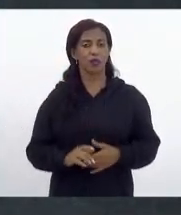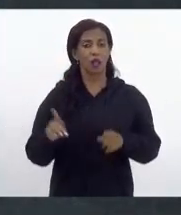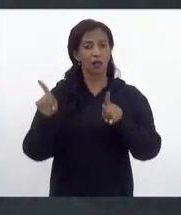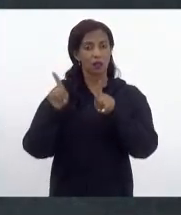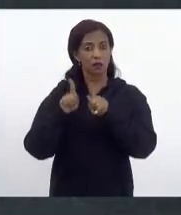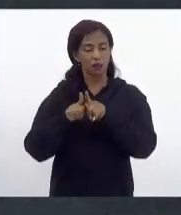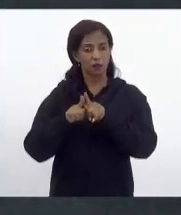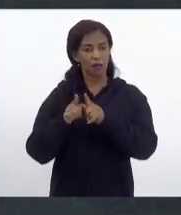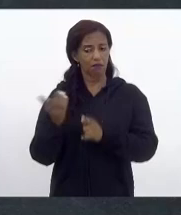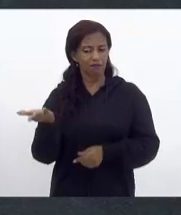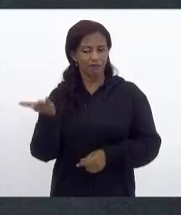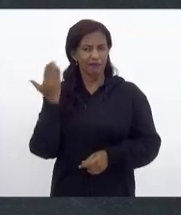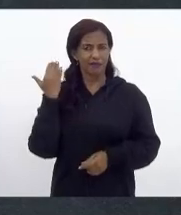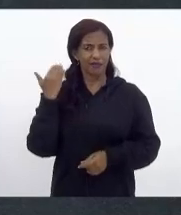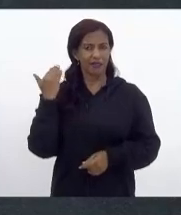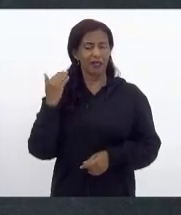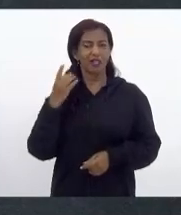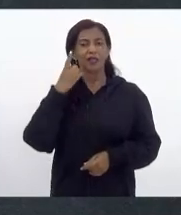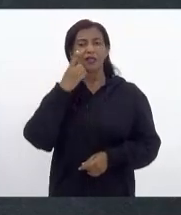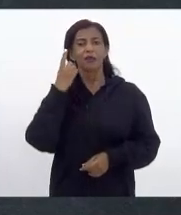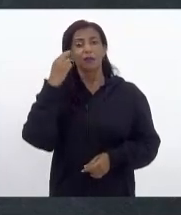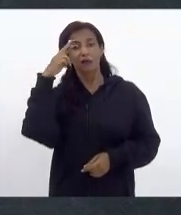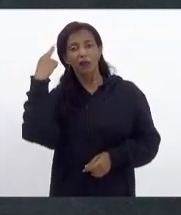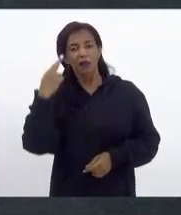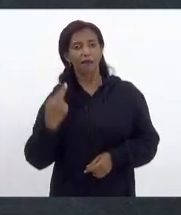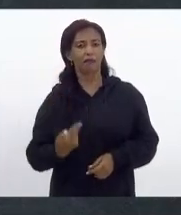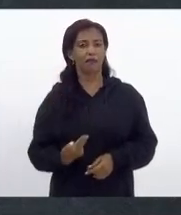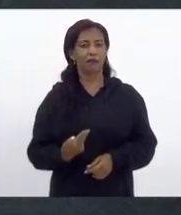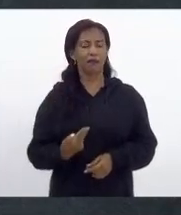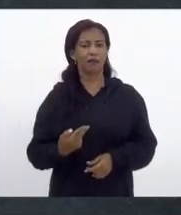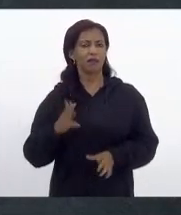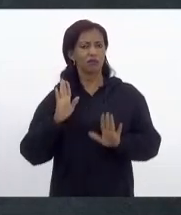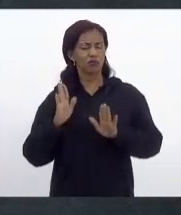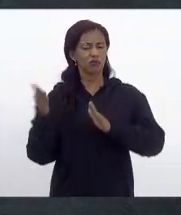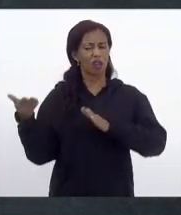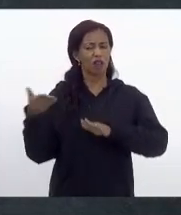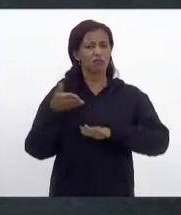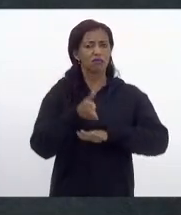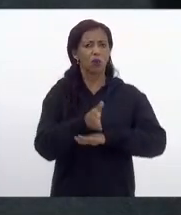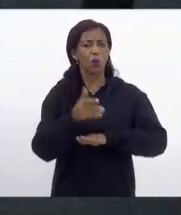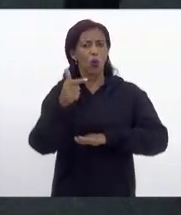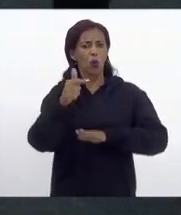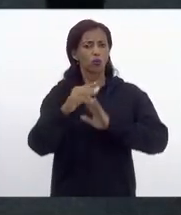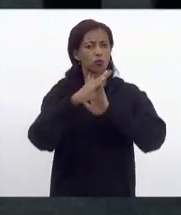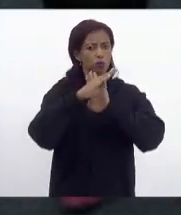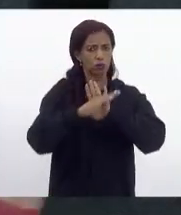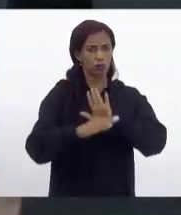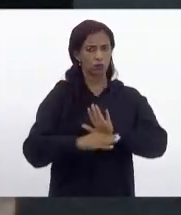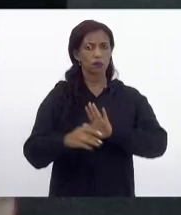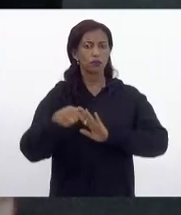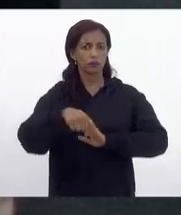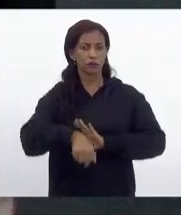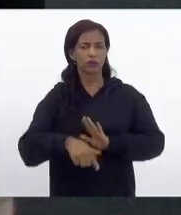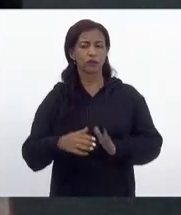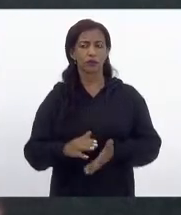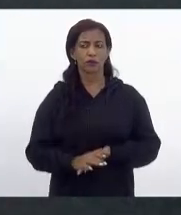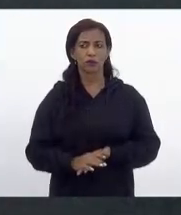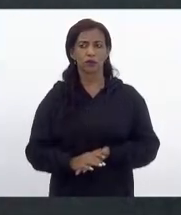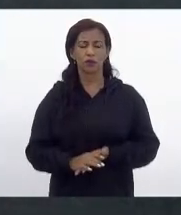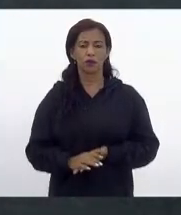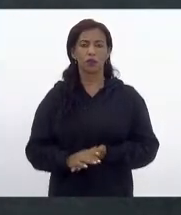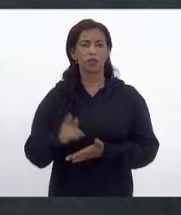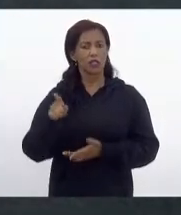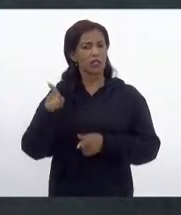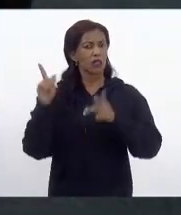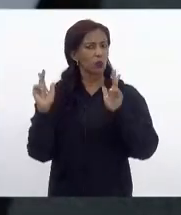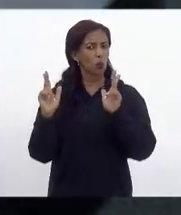atrás, a deputada Renata Sousa tramitou um outro programa aqui que guarda a